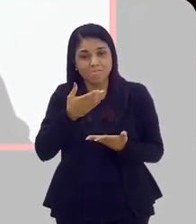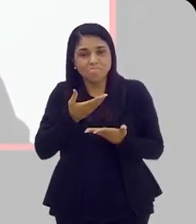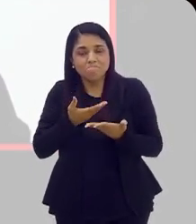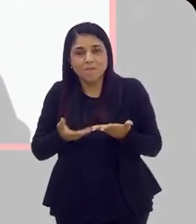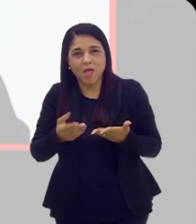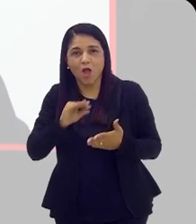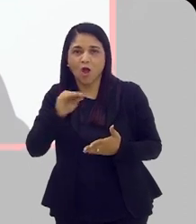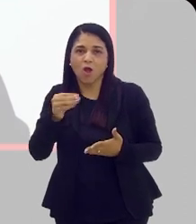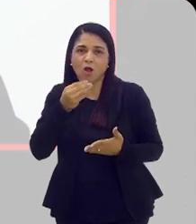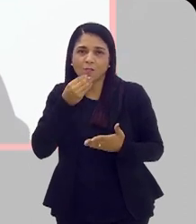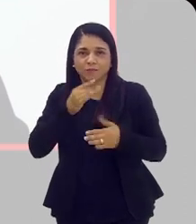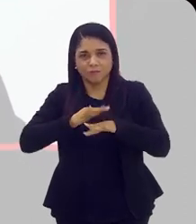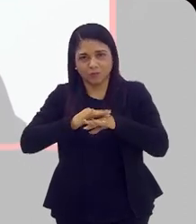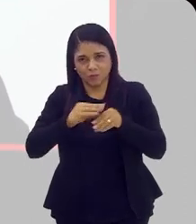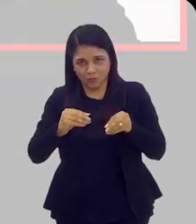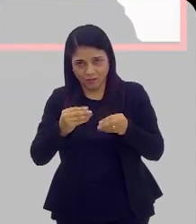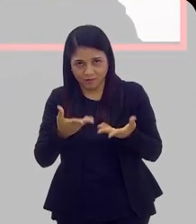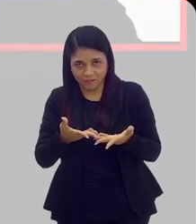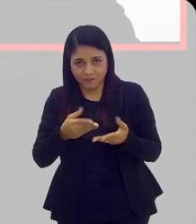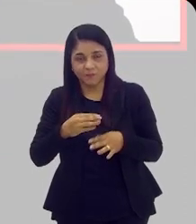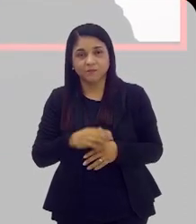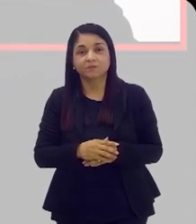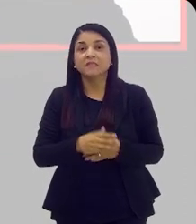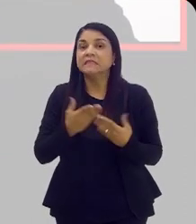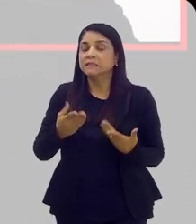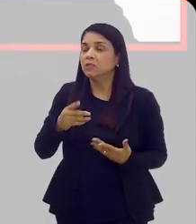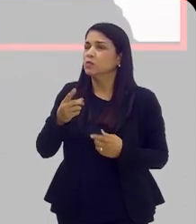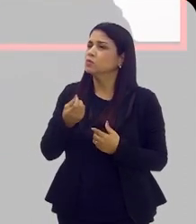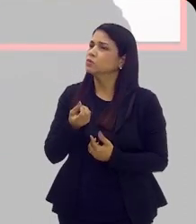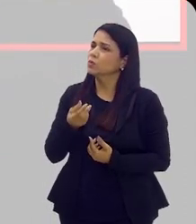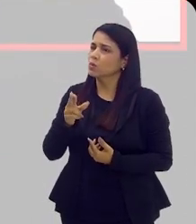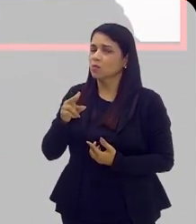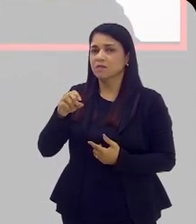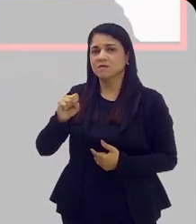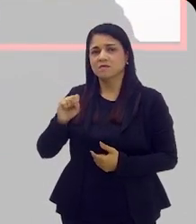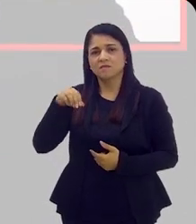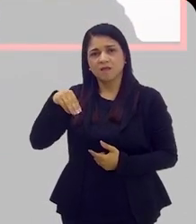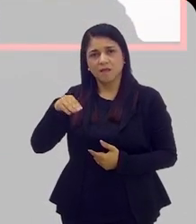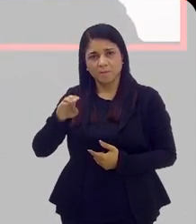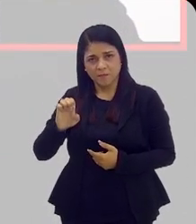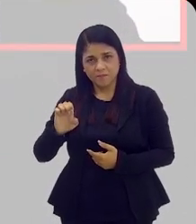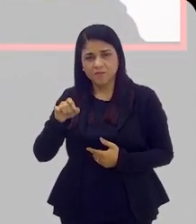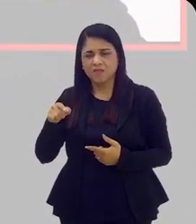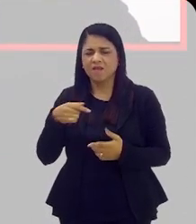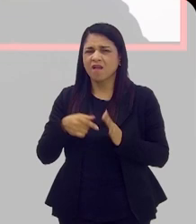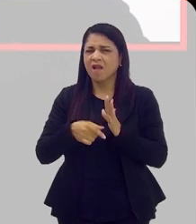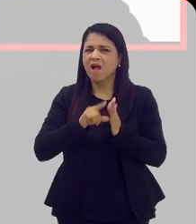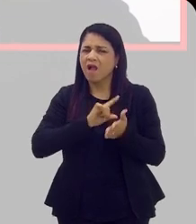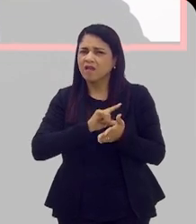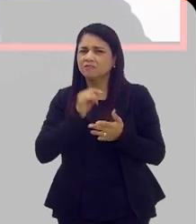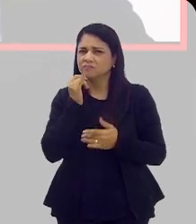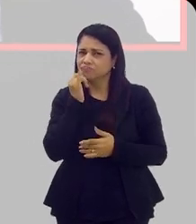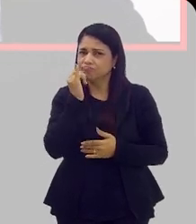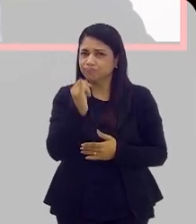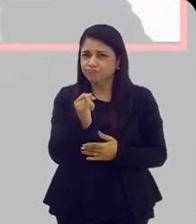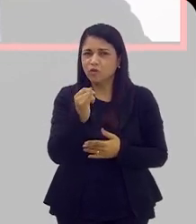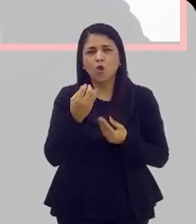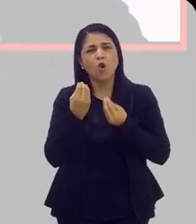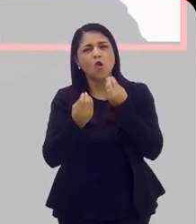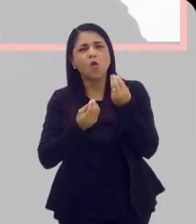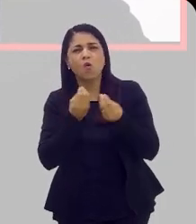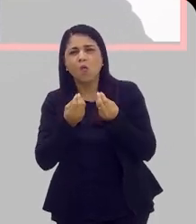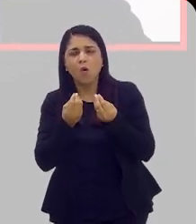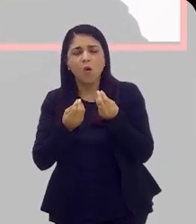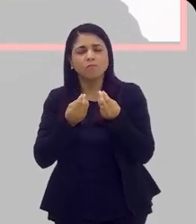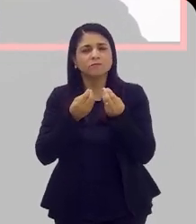oportunidade para poder curar o homem. E, doutor Samy, a gente também, antes de falar sobre como